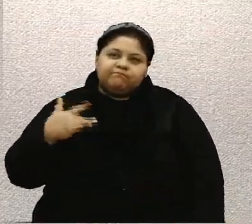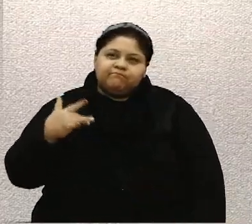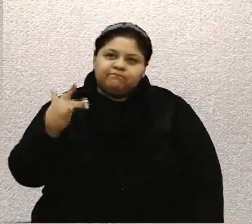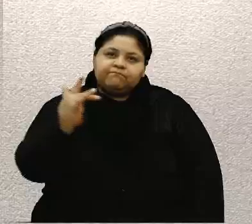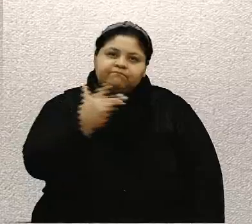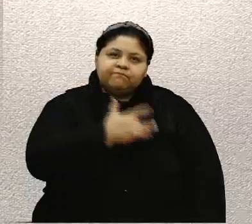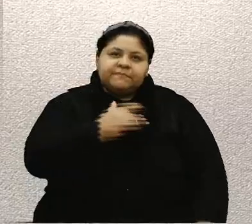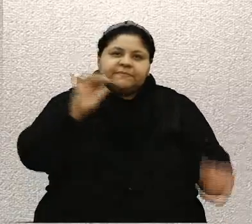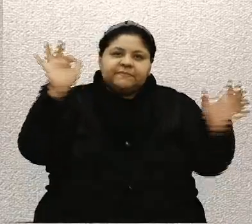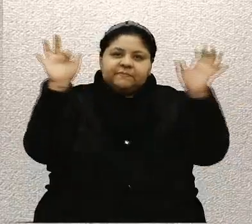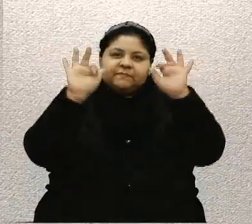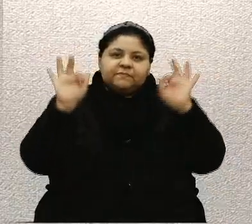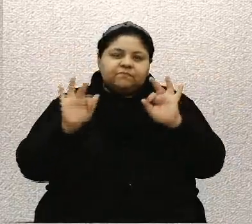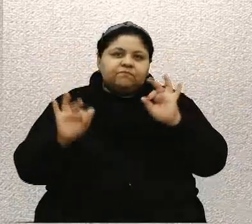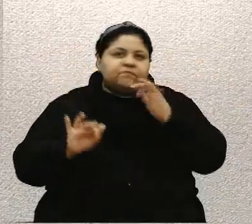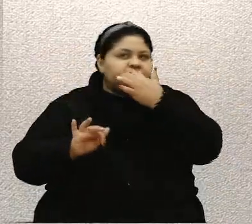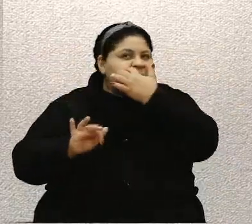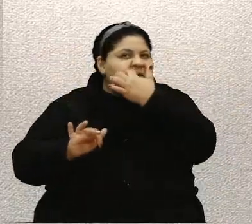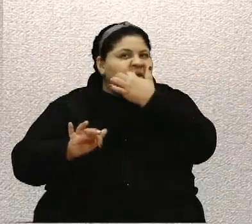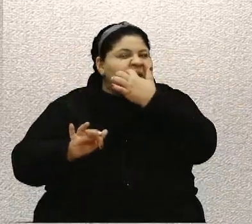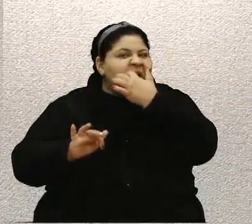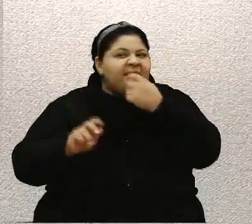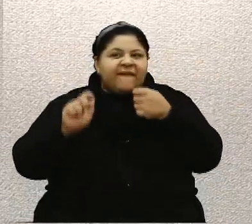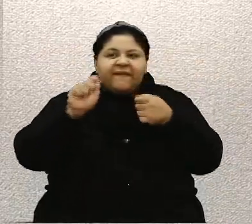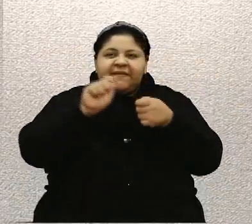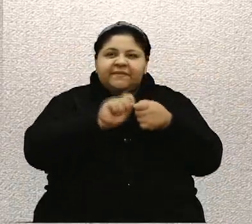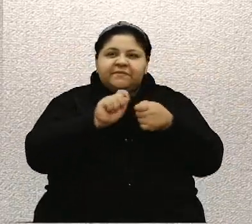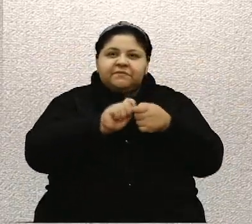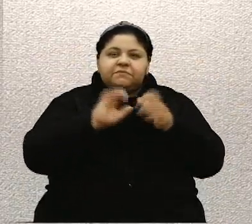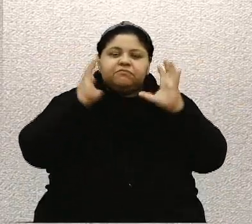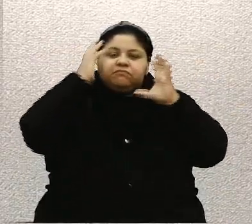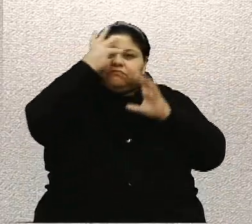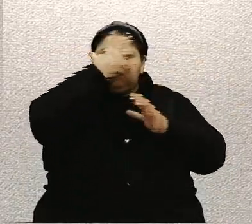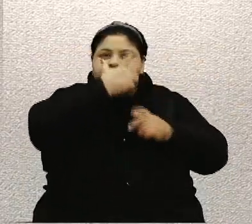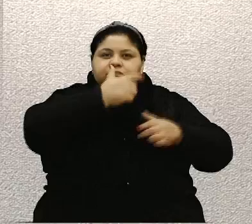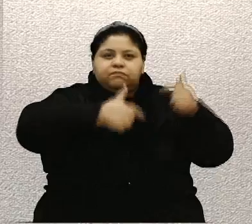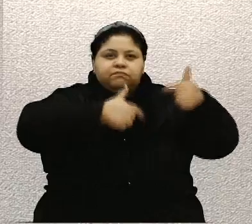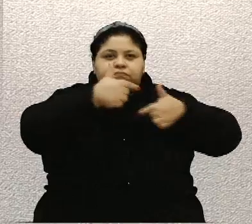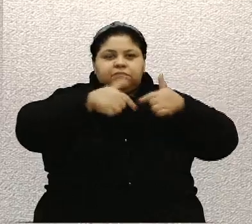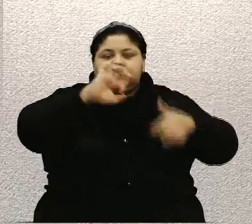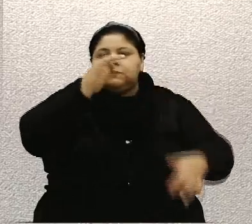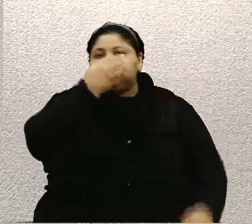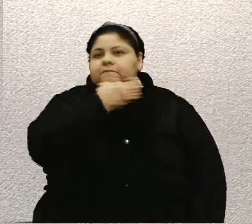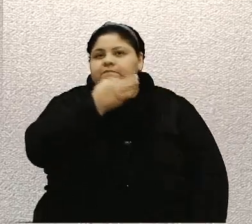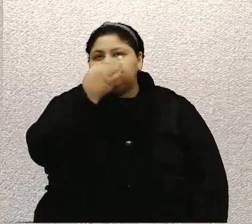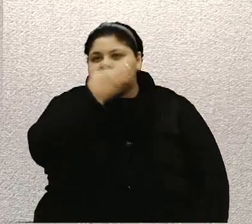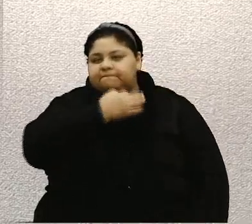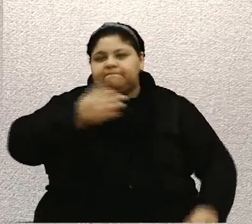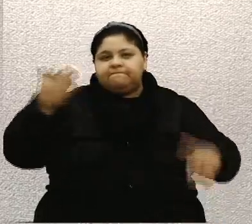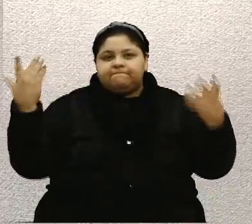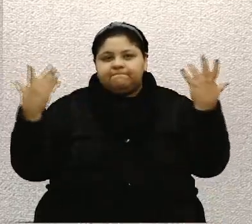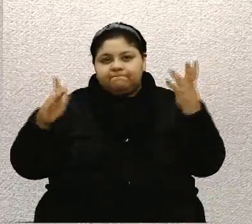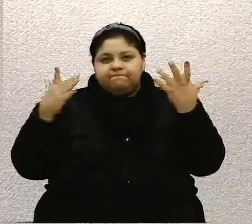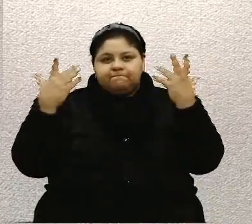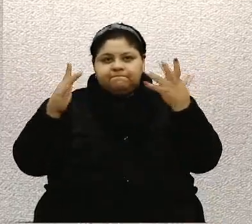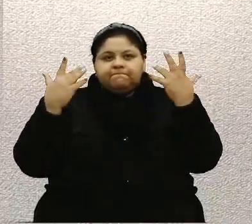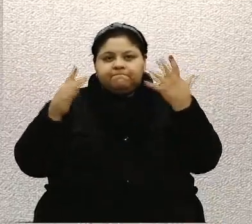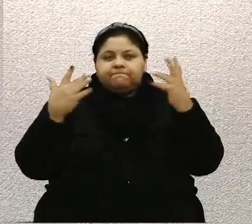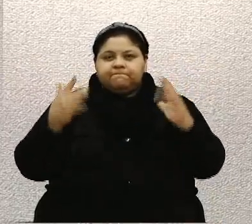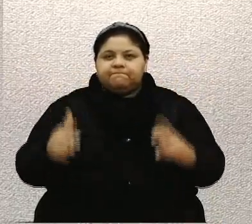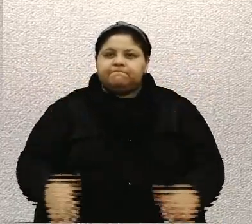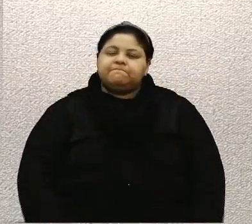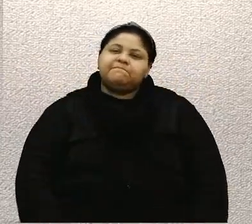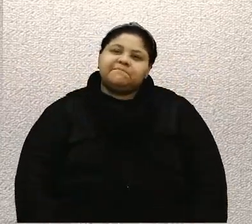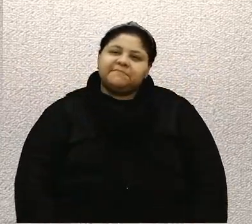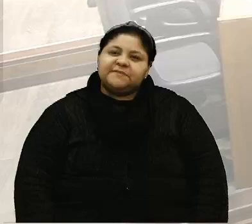felicidades. Ela que realiza um belo trabalho em Caxias do Sul. Parabéns, doutora Mariana Mota Dio.